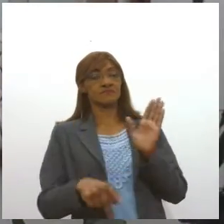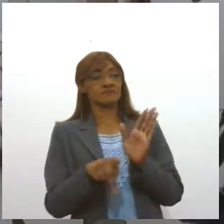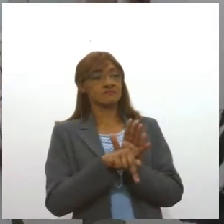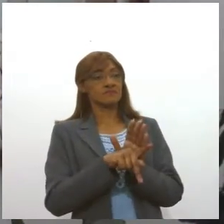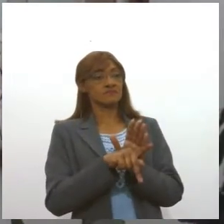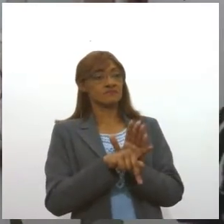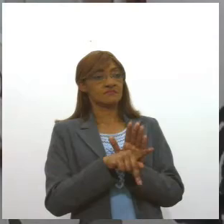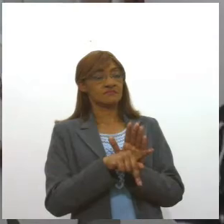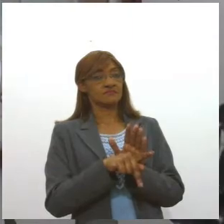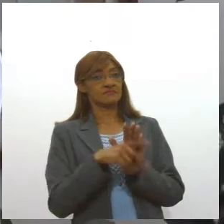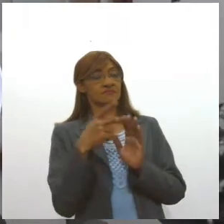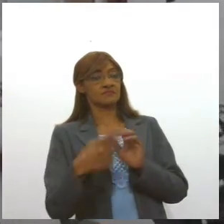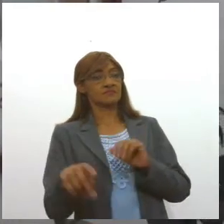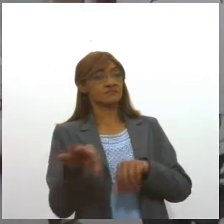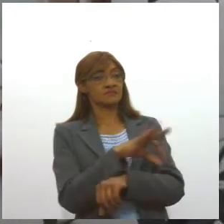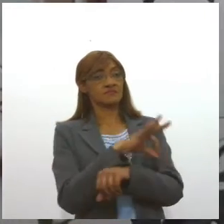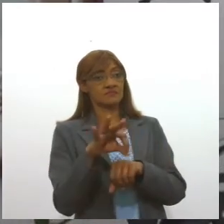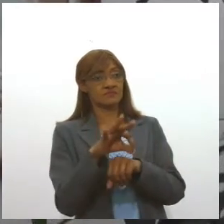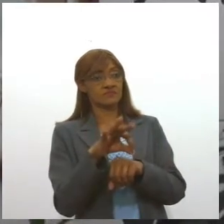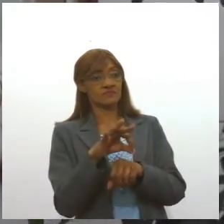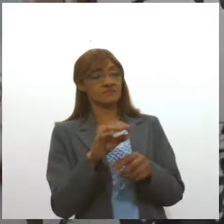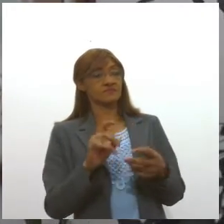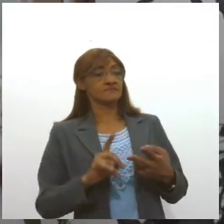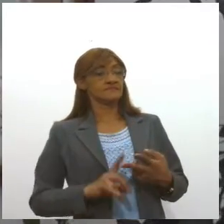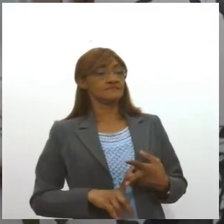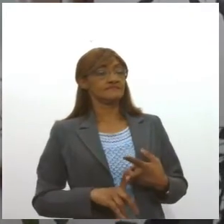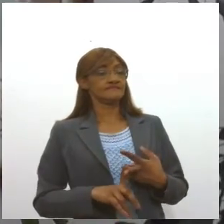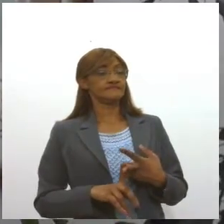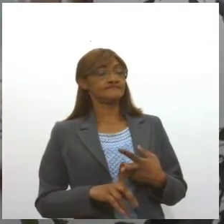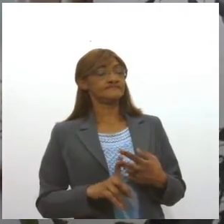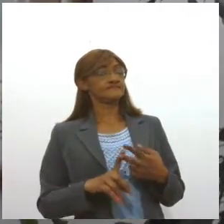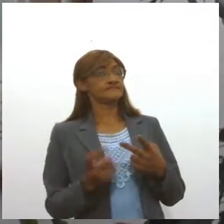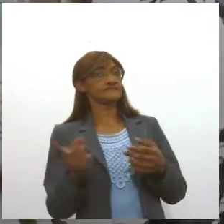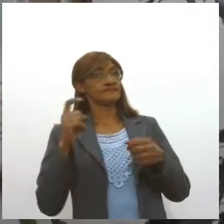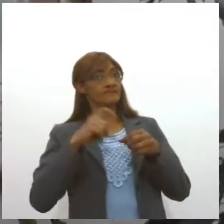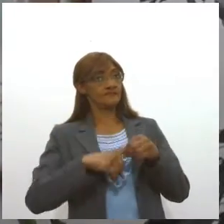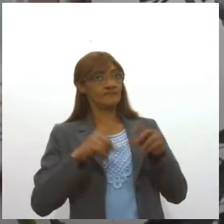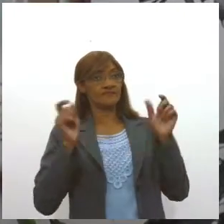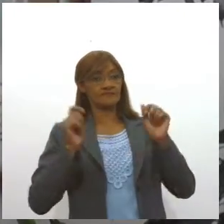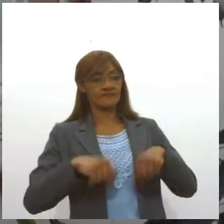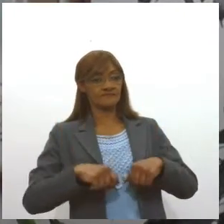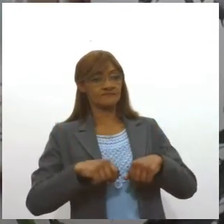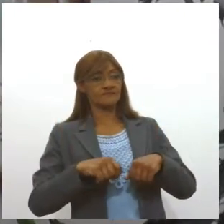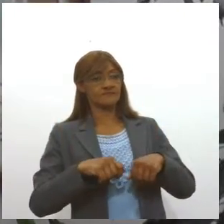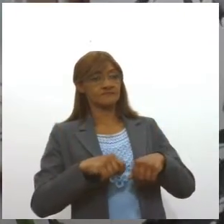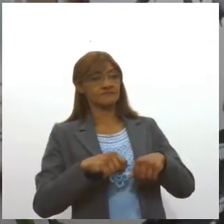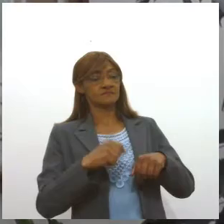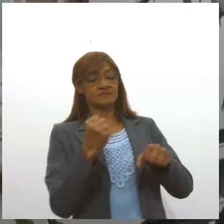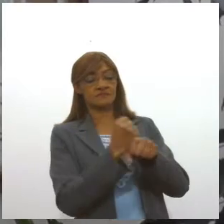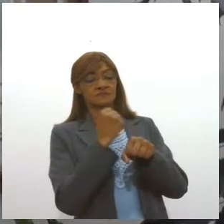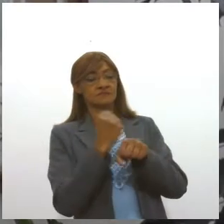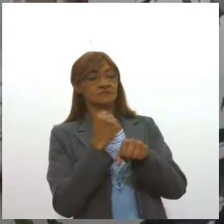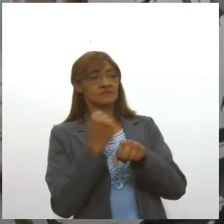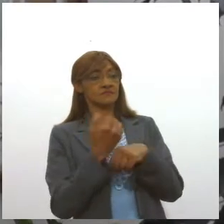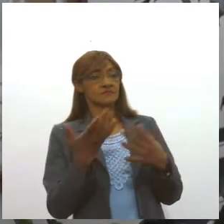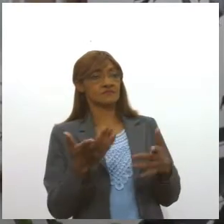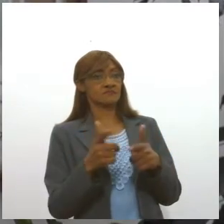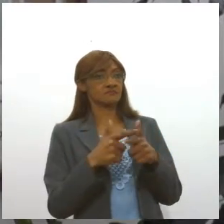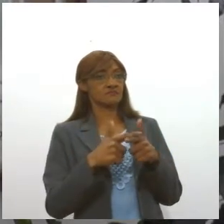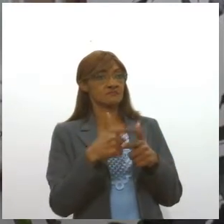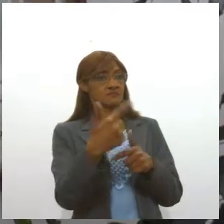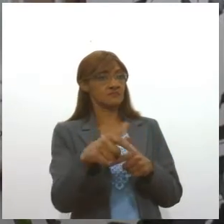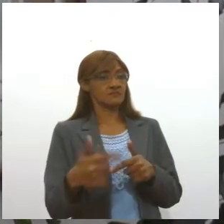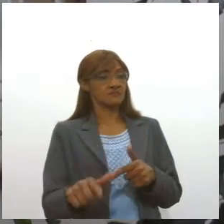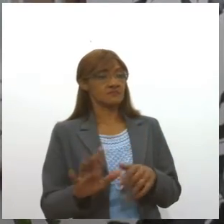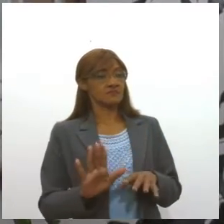arquitetônico. De posse disso aí, ele já pode iniciar o processo de construção, sem problema nenhum. E a Indagro